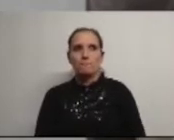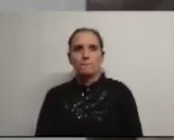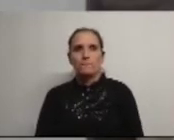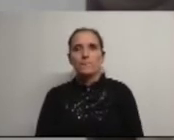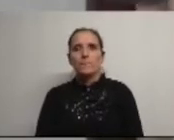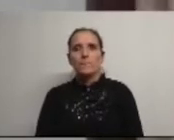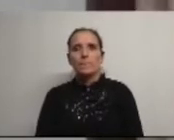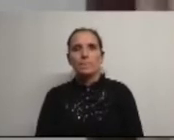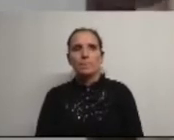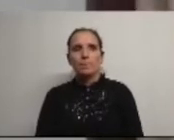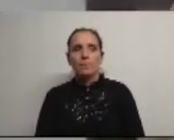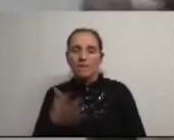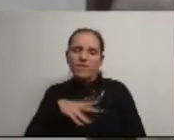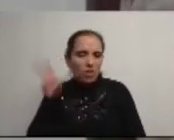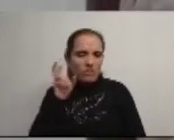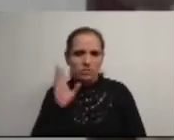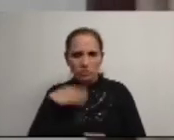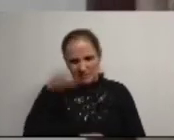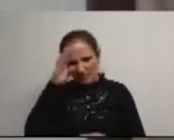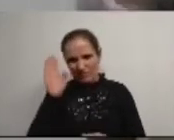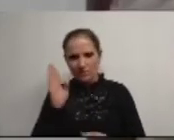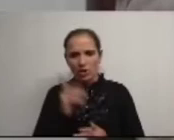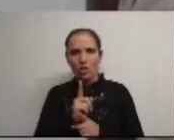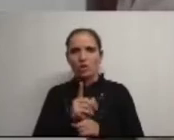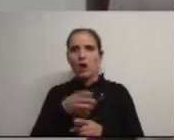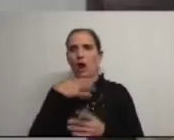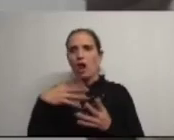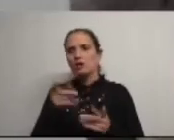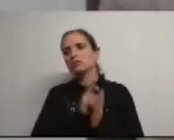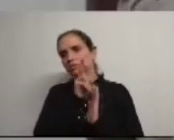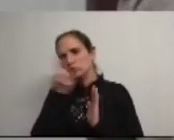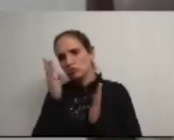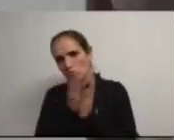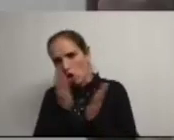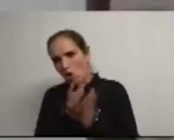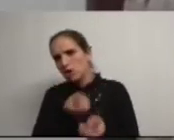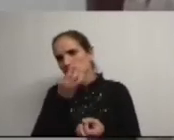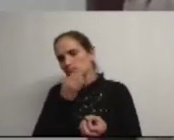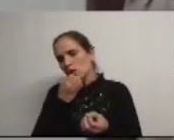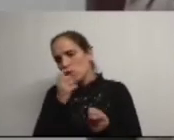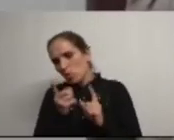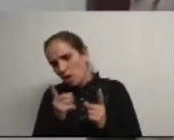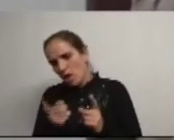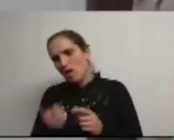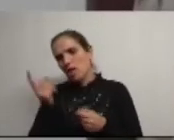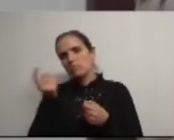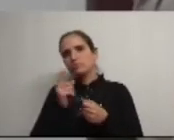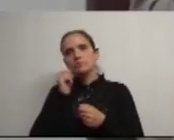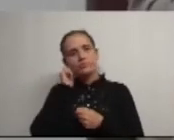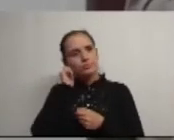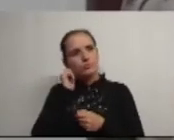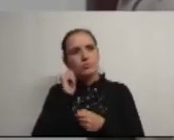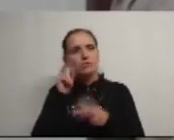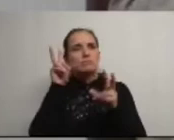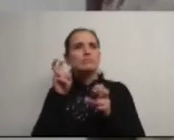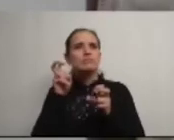queria que me ouvisse eu sei que vai fazer um péri pelas escolas e para explicar o que é isto da municipalização aliás o